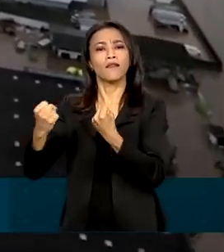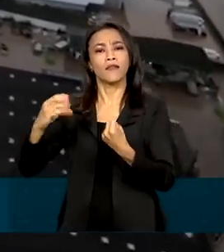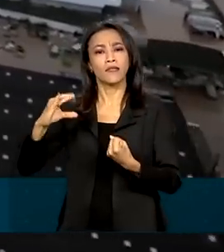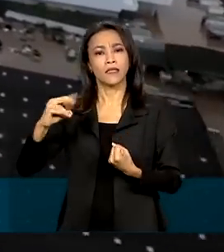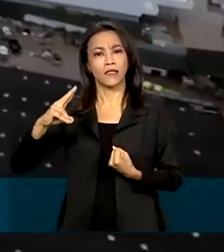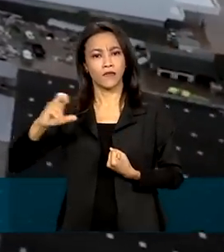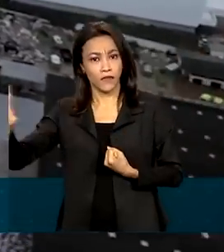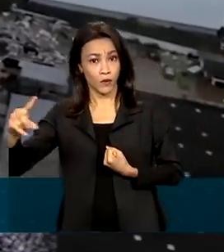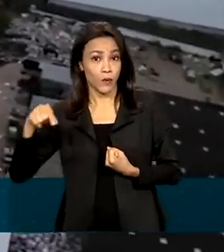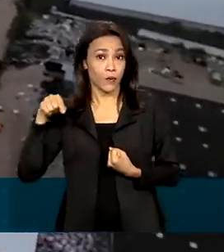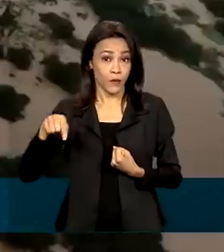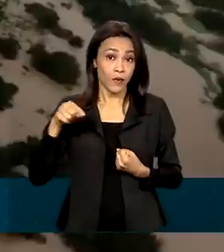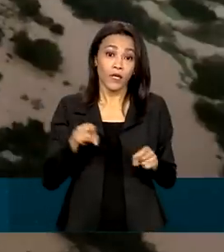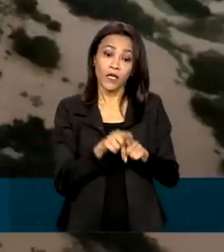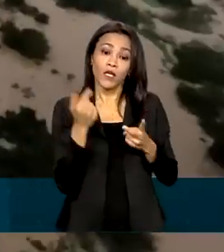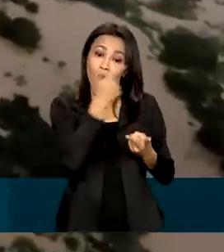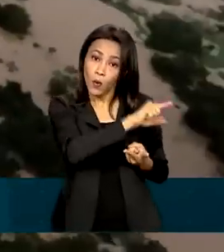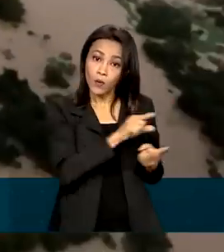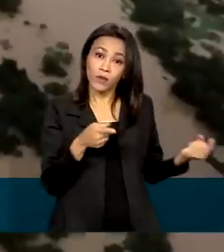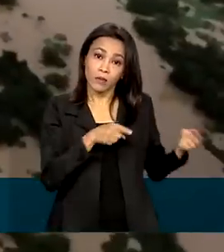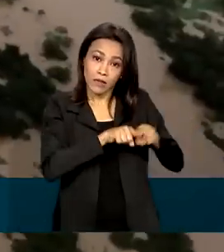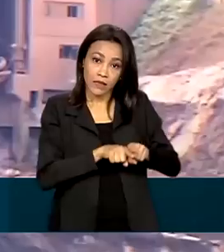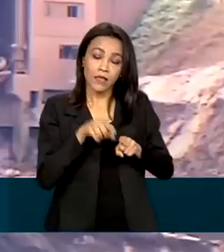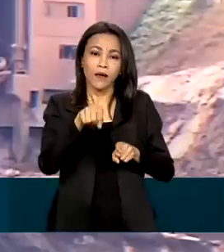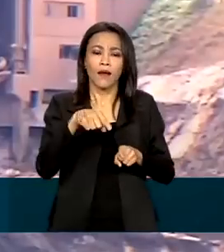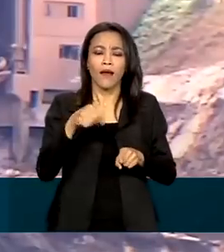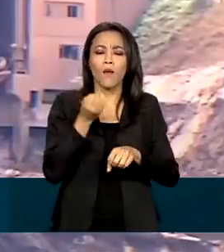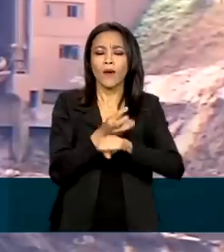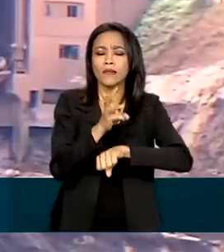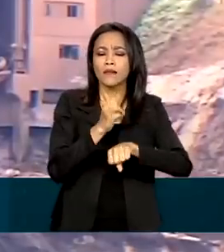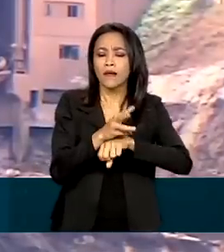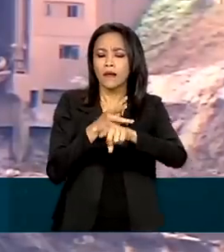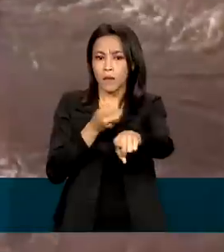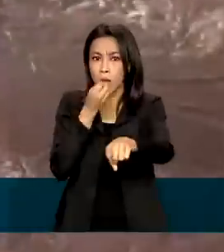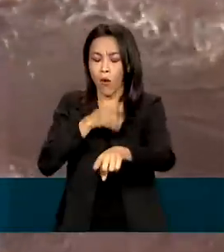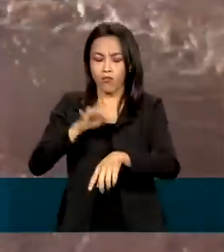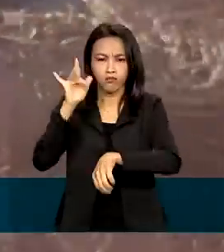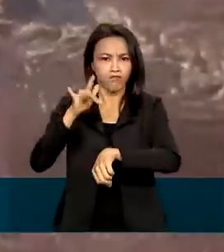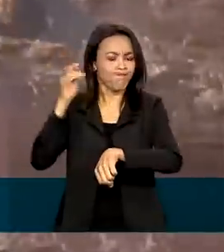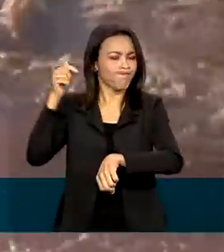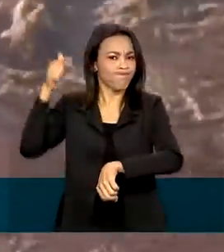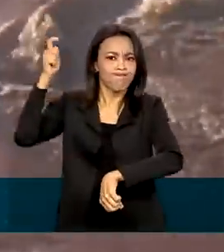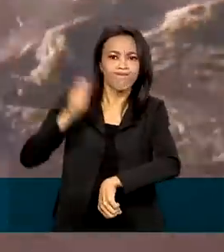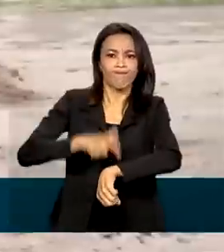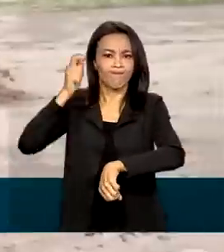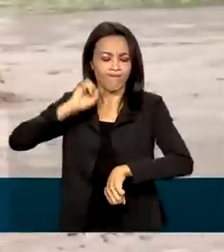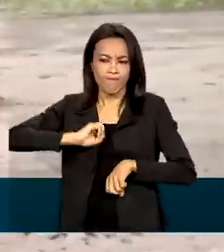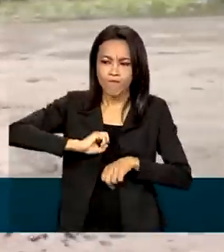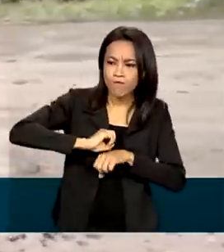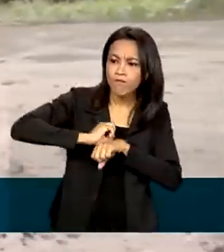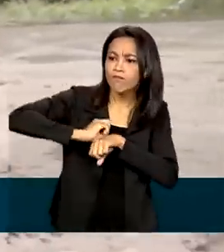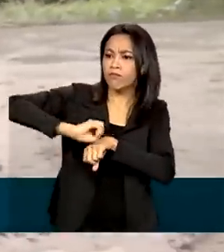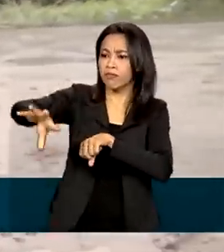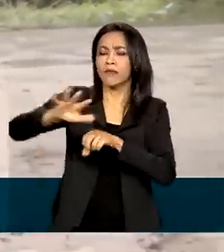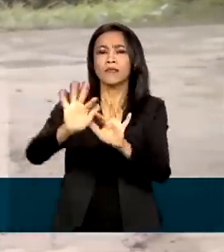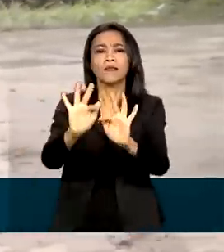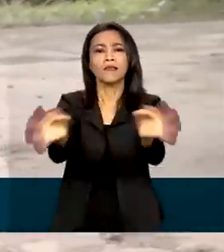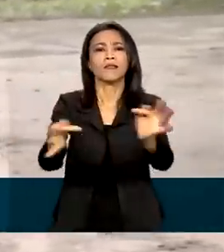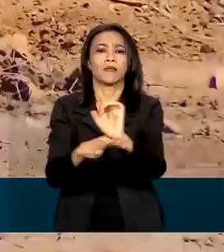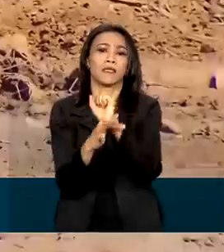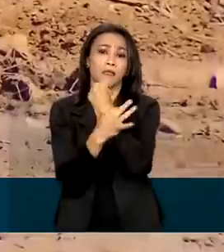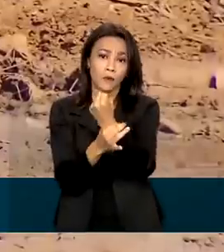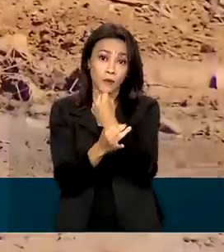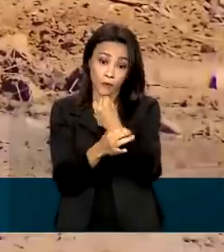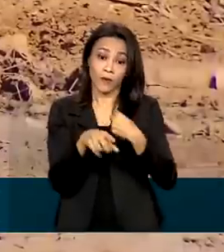De acordo com a Defesa Civil, a comunicação pelo WhatsApp eleva o nível de resposta a desastres com uma comunicação simples e segura,